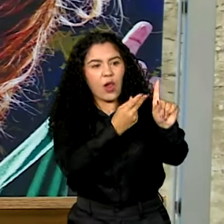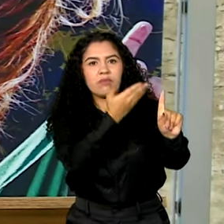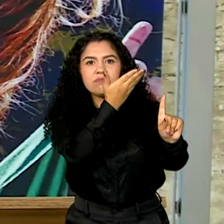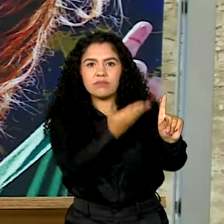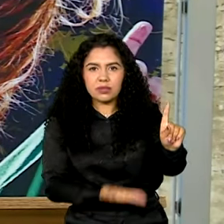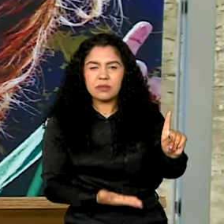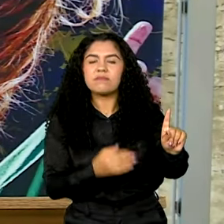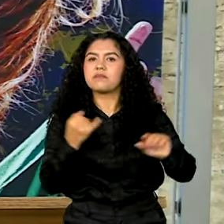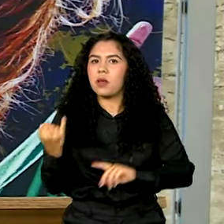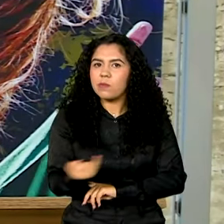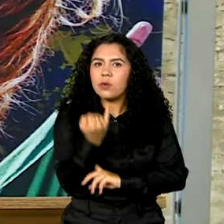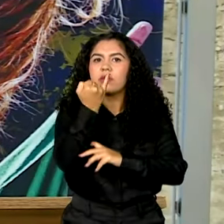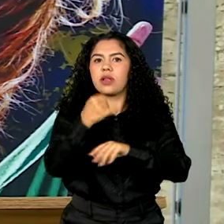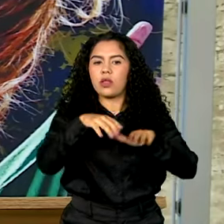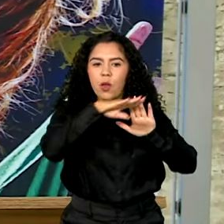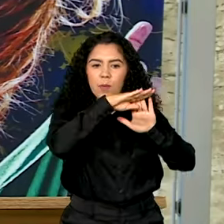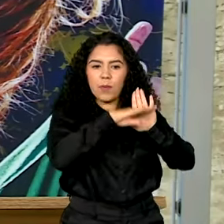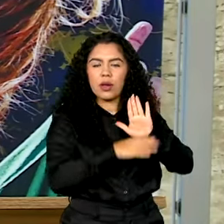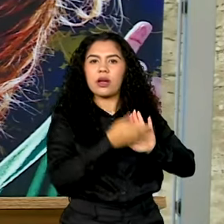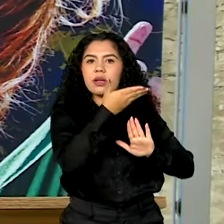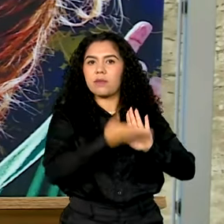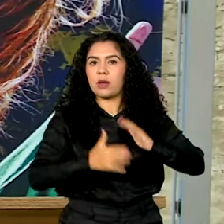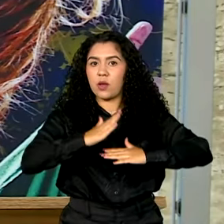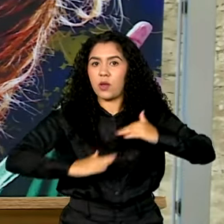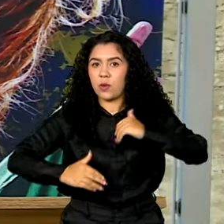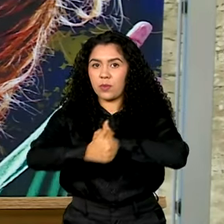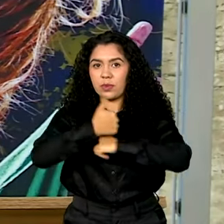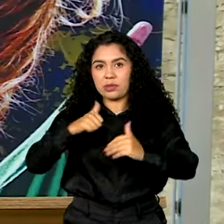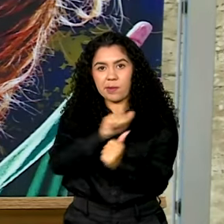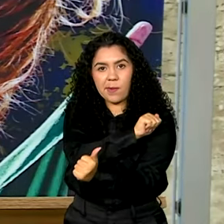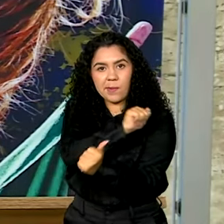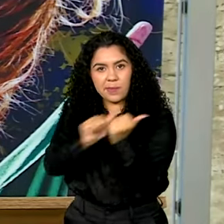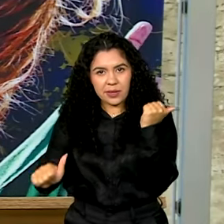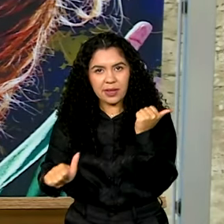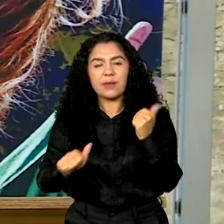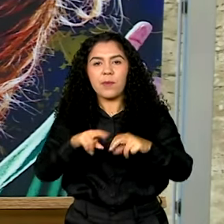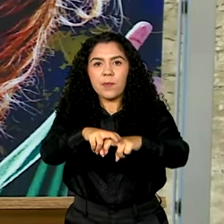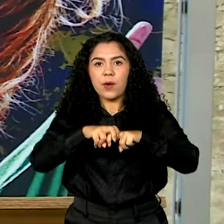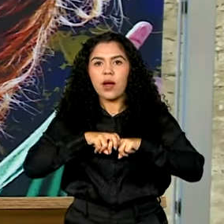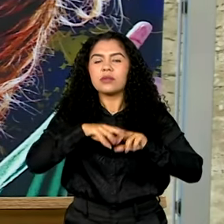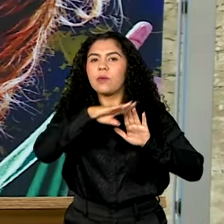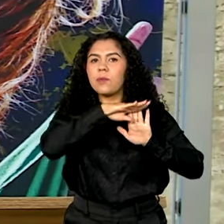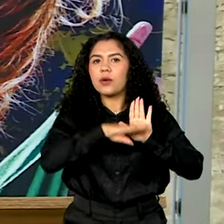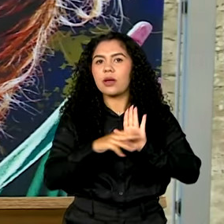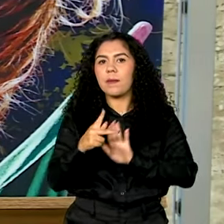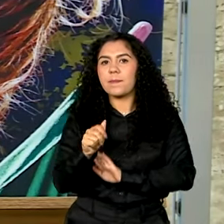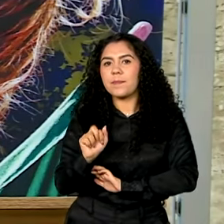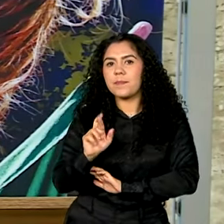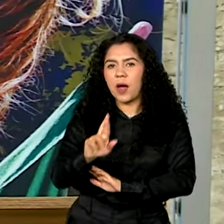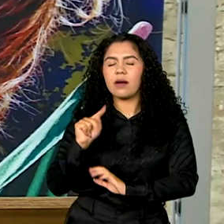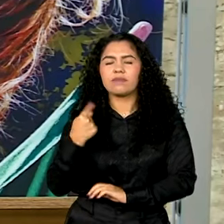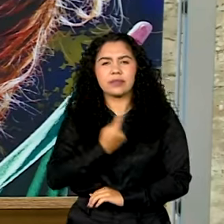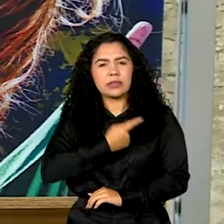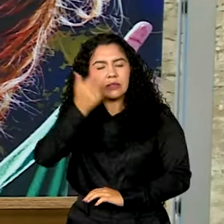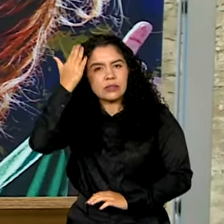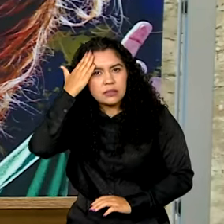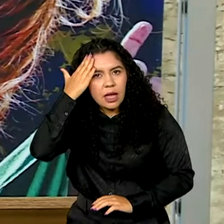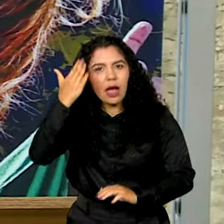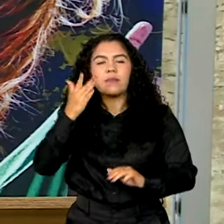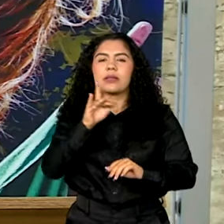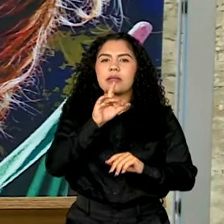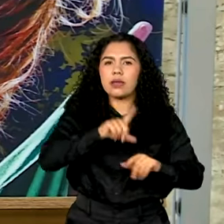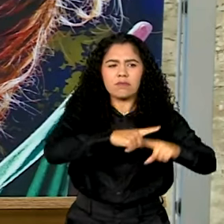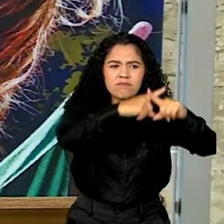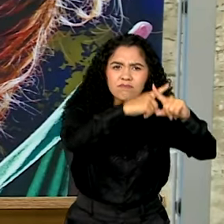grande relevância do programa de atleta de alto rendimento, PAAR. E sabemos que cada jogo, cada apresentação,